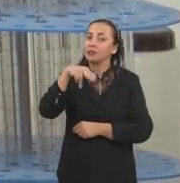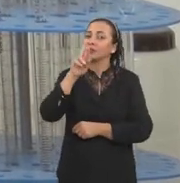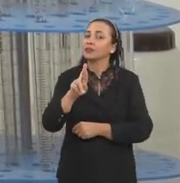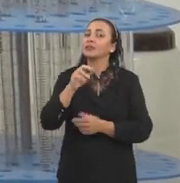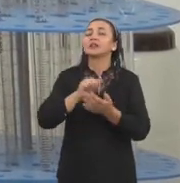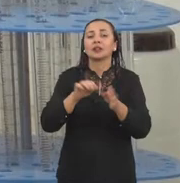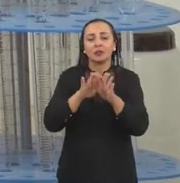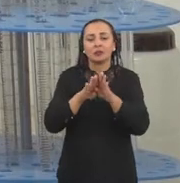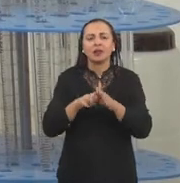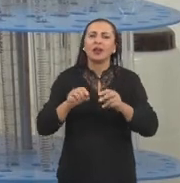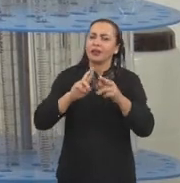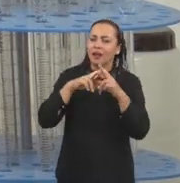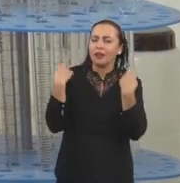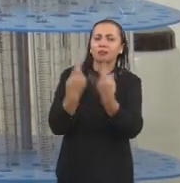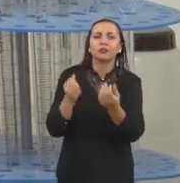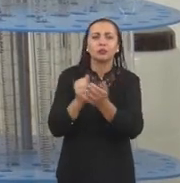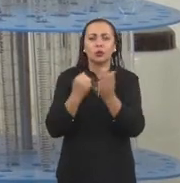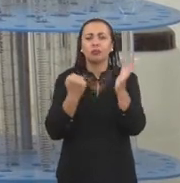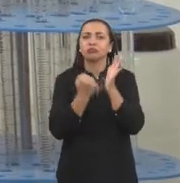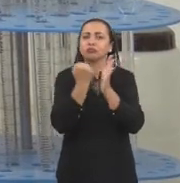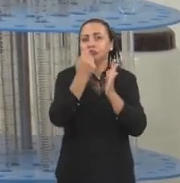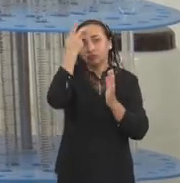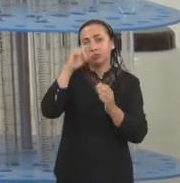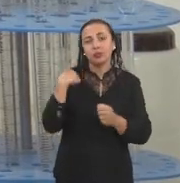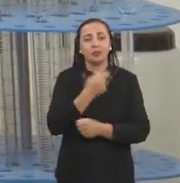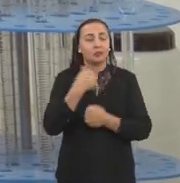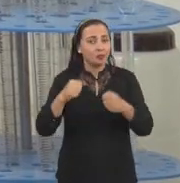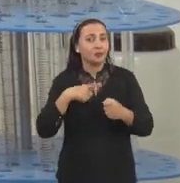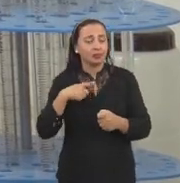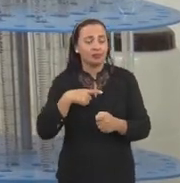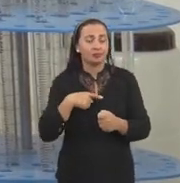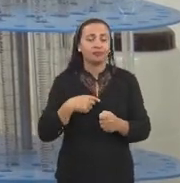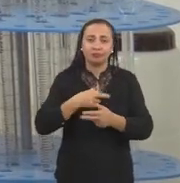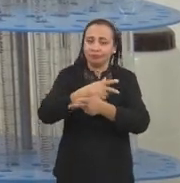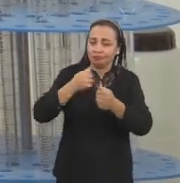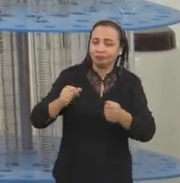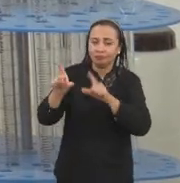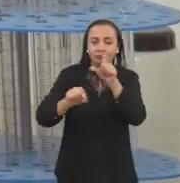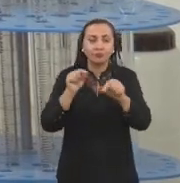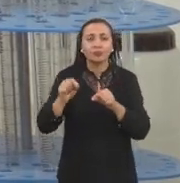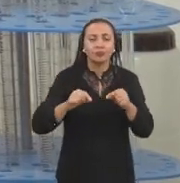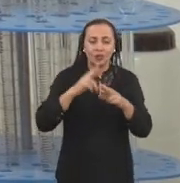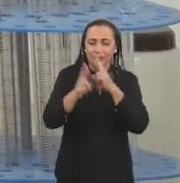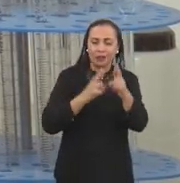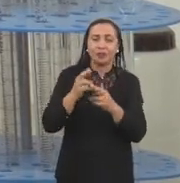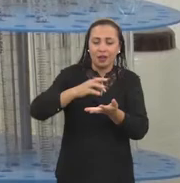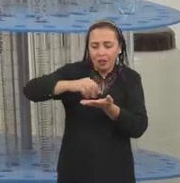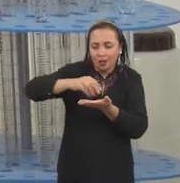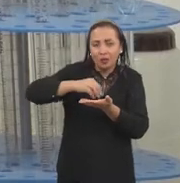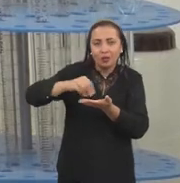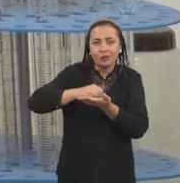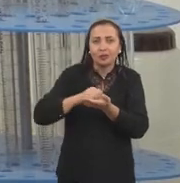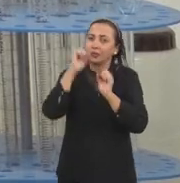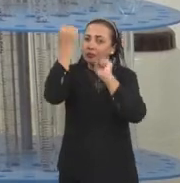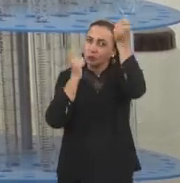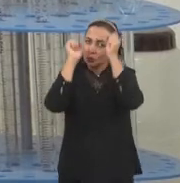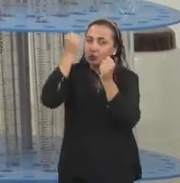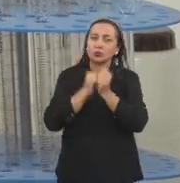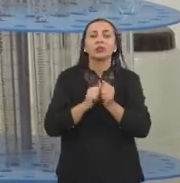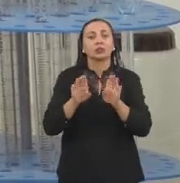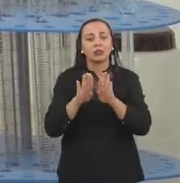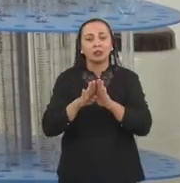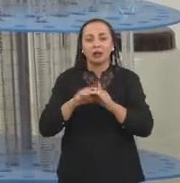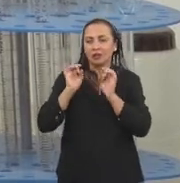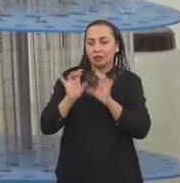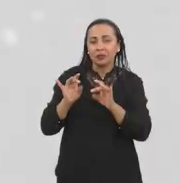ajudam na prevenção de doença e ajudam também no bem-estar. Eles têm alto poder